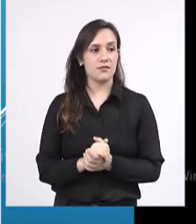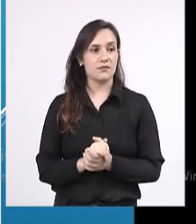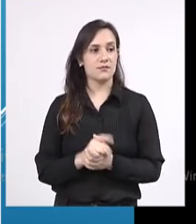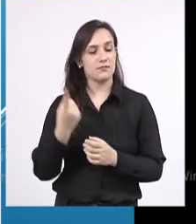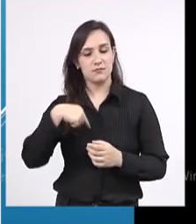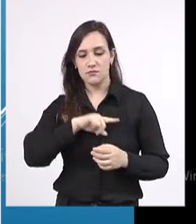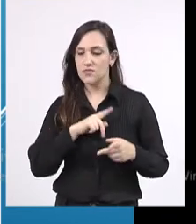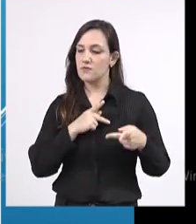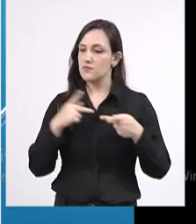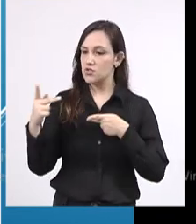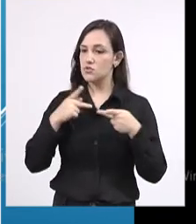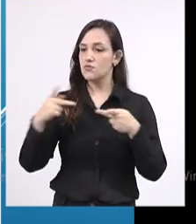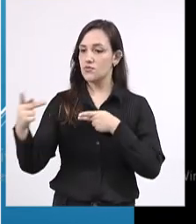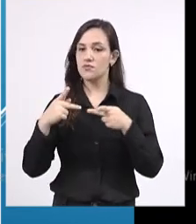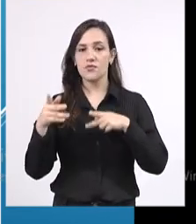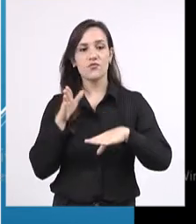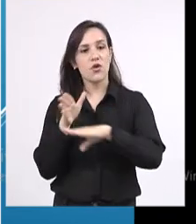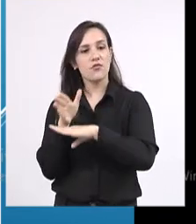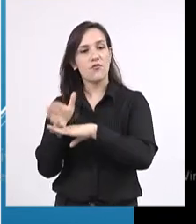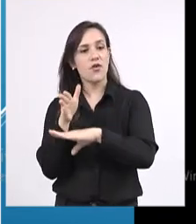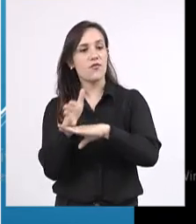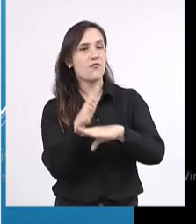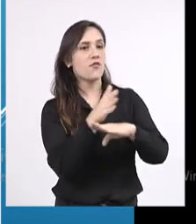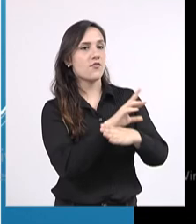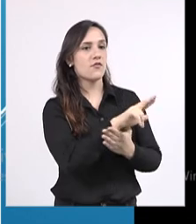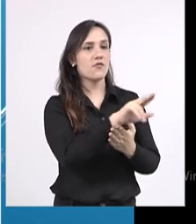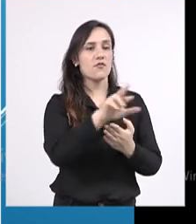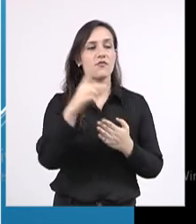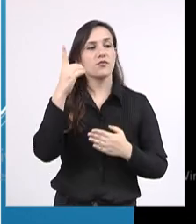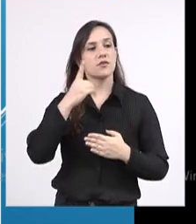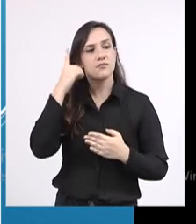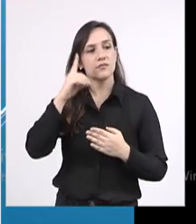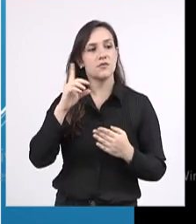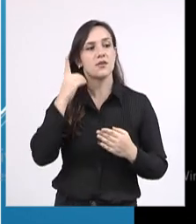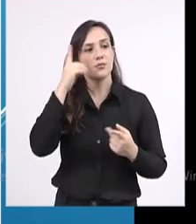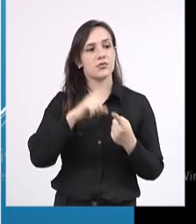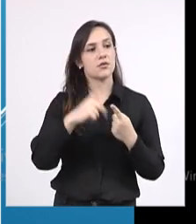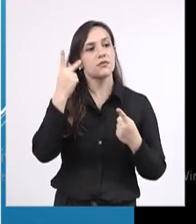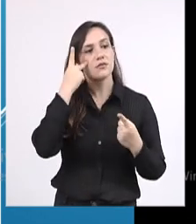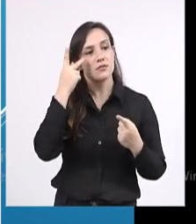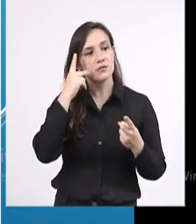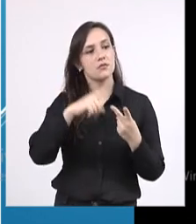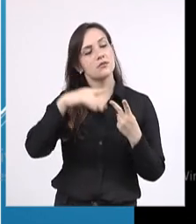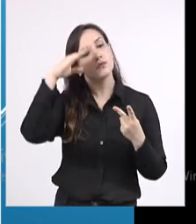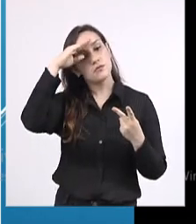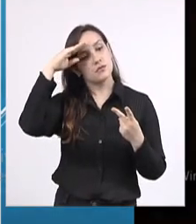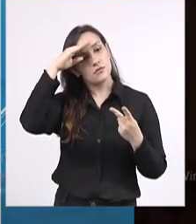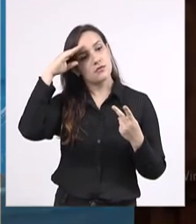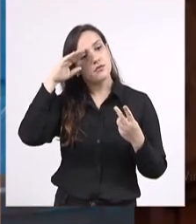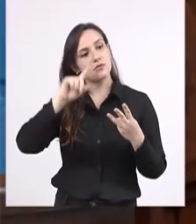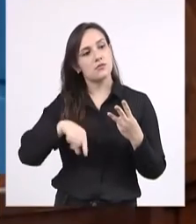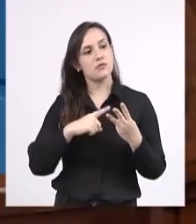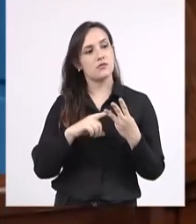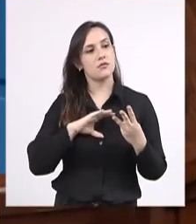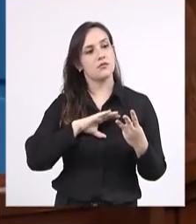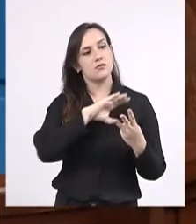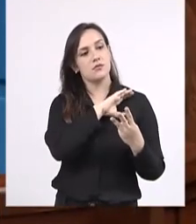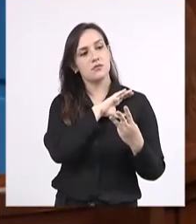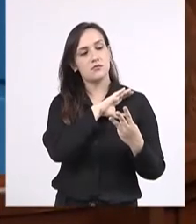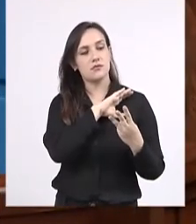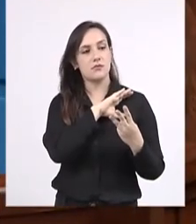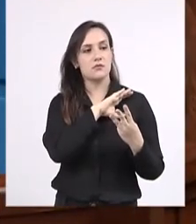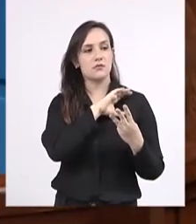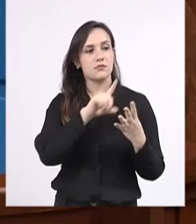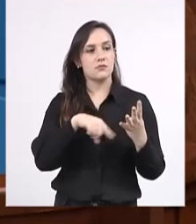a vários deputados aqui presentes, e os deputados Pedro Kemp, Cabo Almi, Contar, Capitão